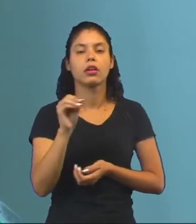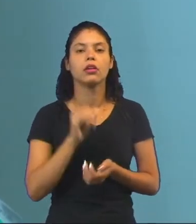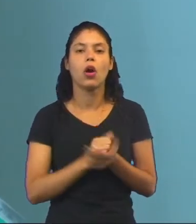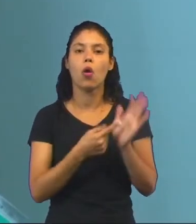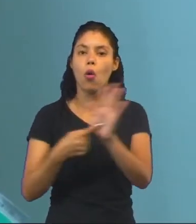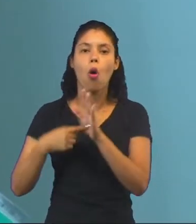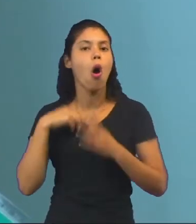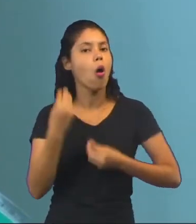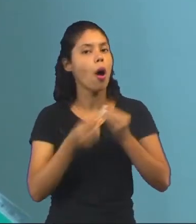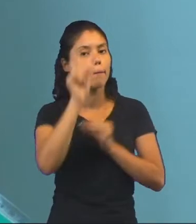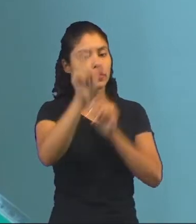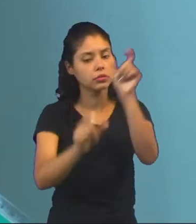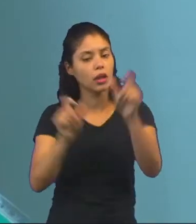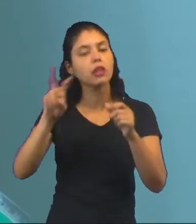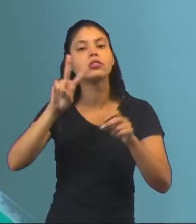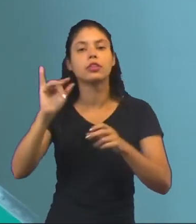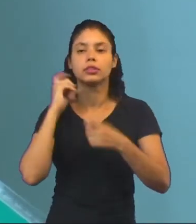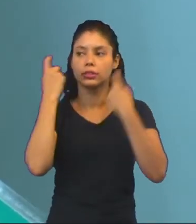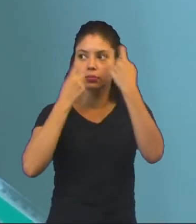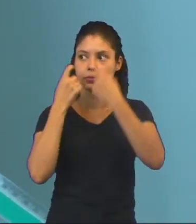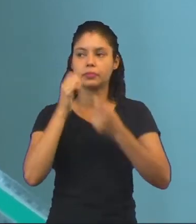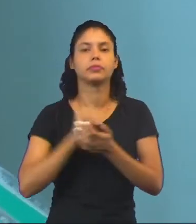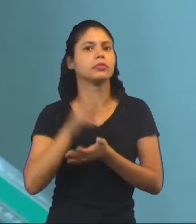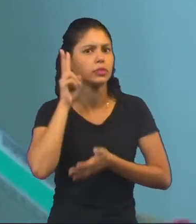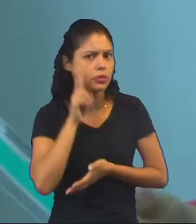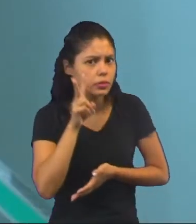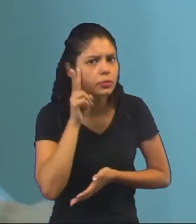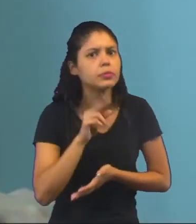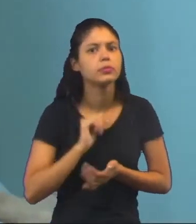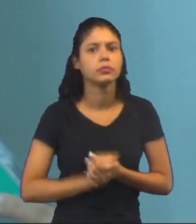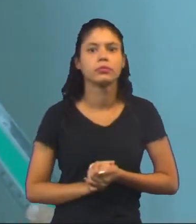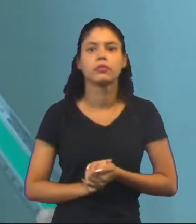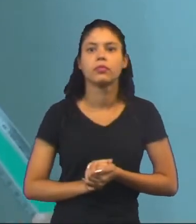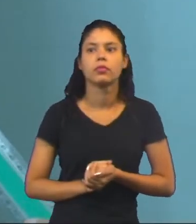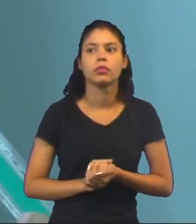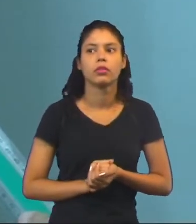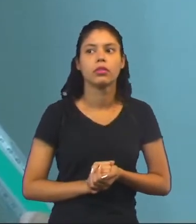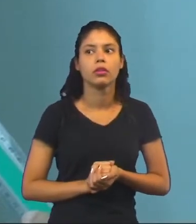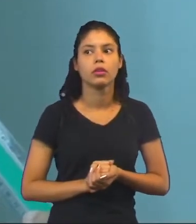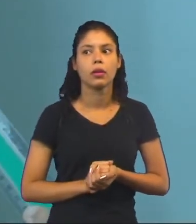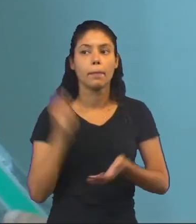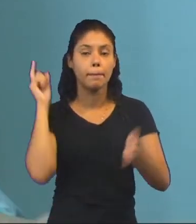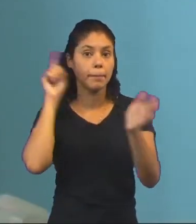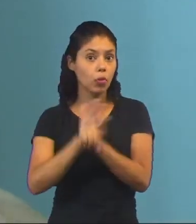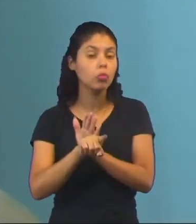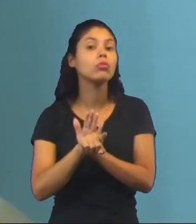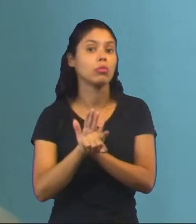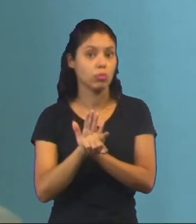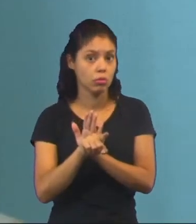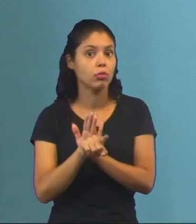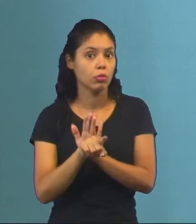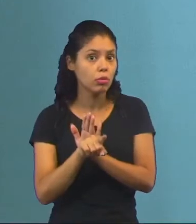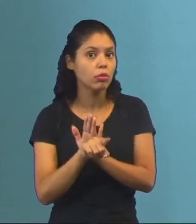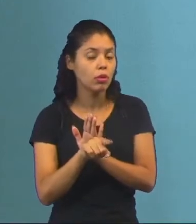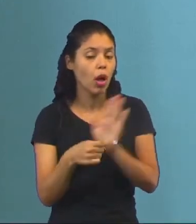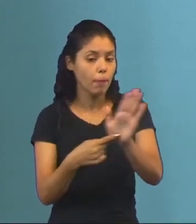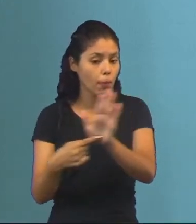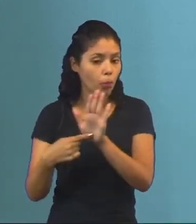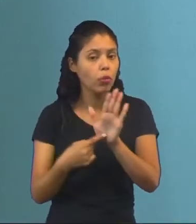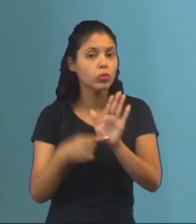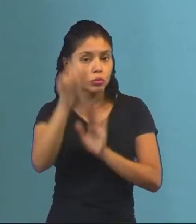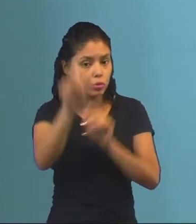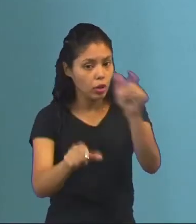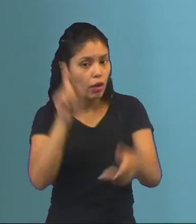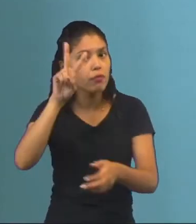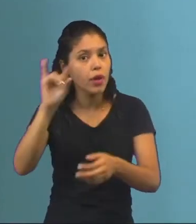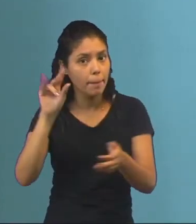Indico como o personagem vai se expressar. Lembrando, Então, o pebro perguntou. Indica que o personagem